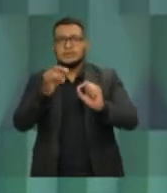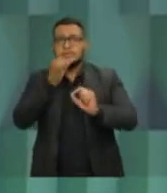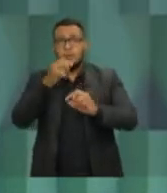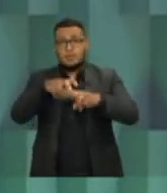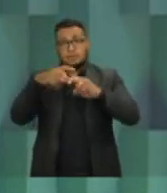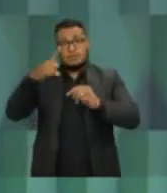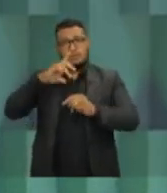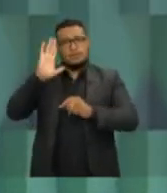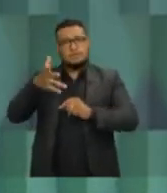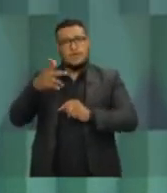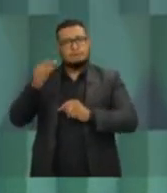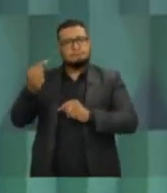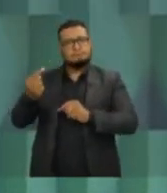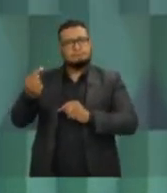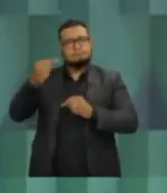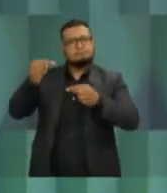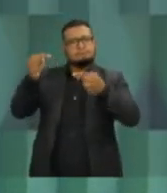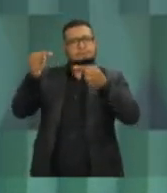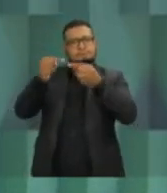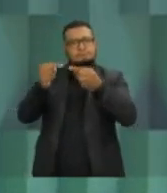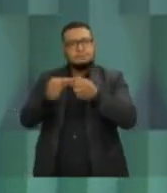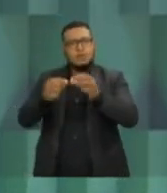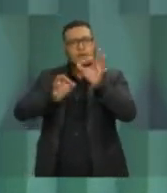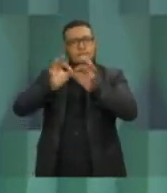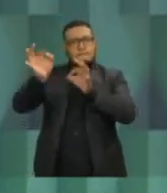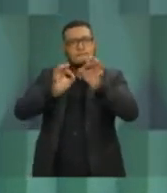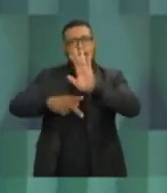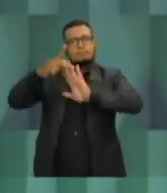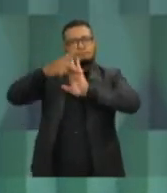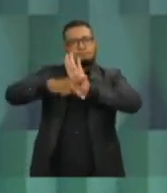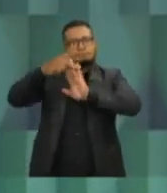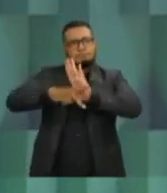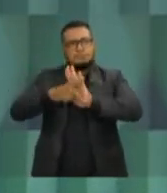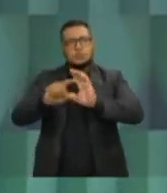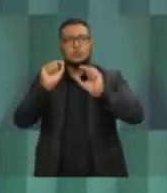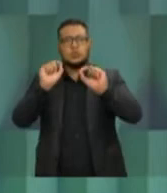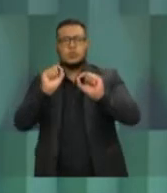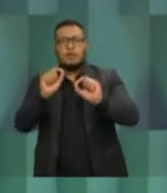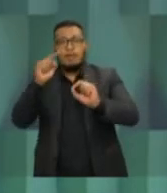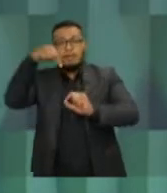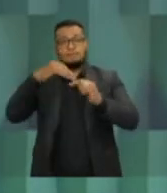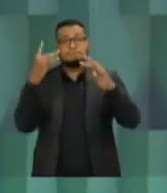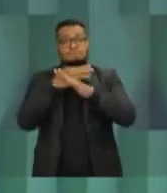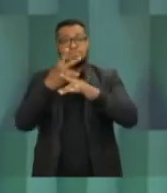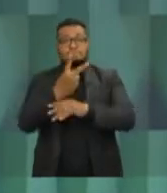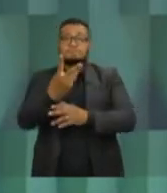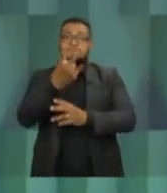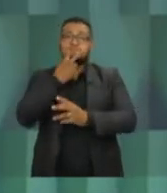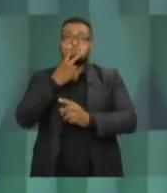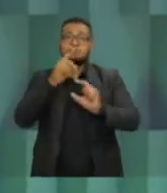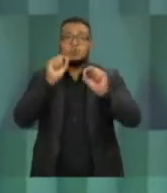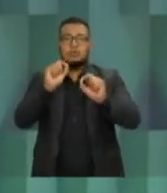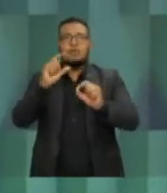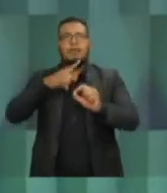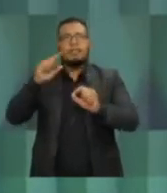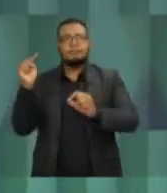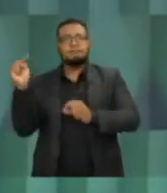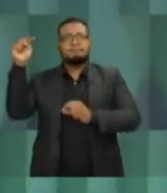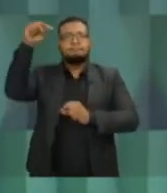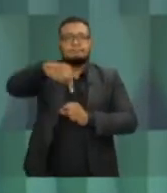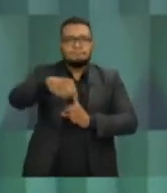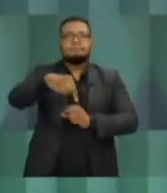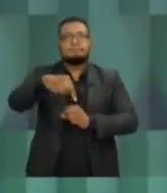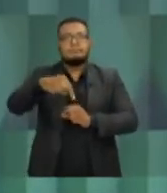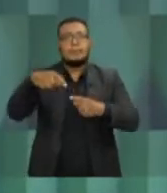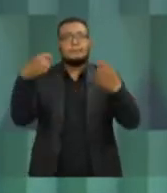ordenamento jurídico, discutir o plano diretor é muito importante para a cidade de Vitória, até porque temos uma cidade linda, ela